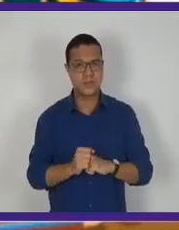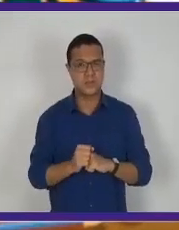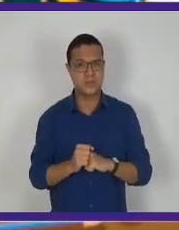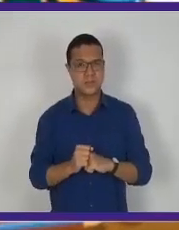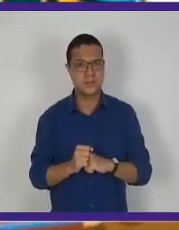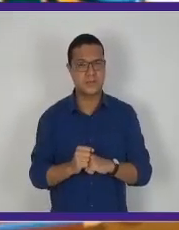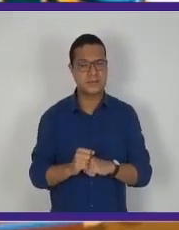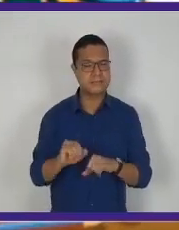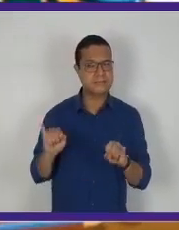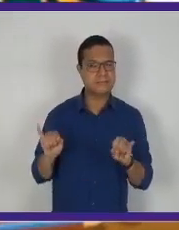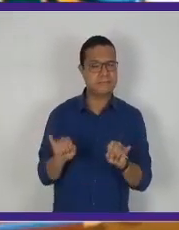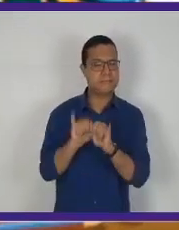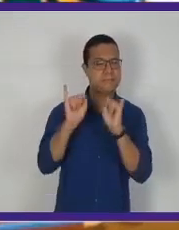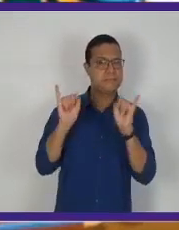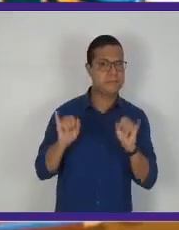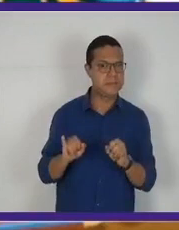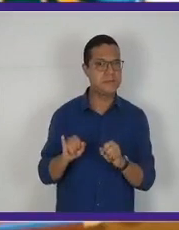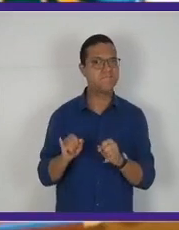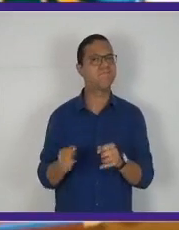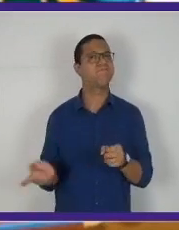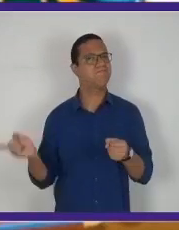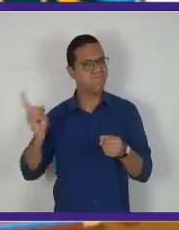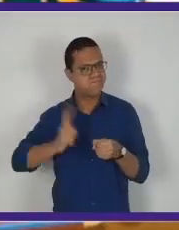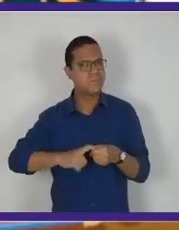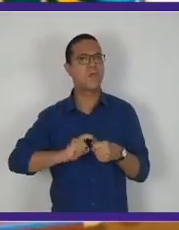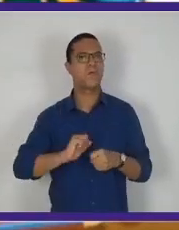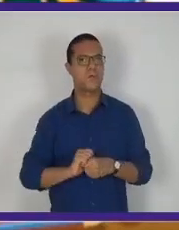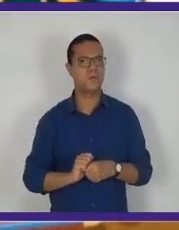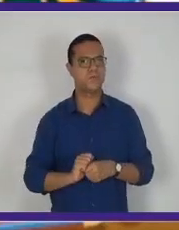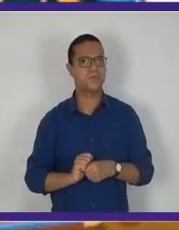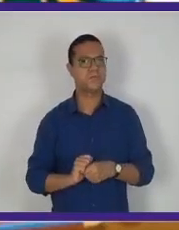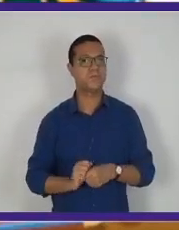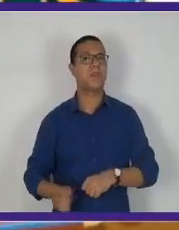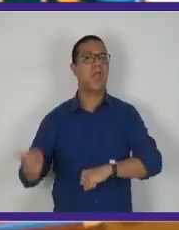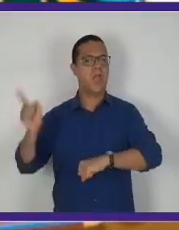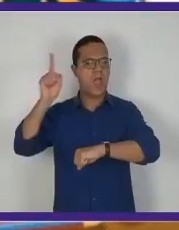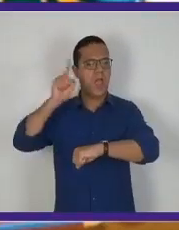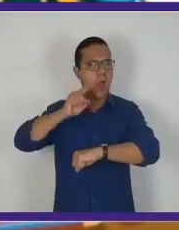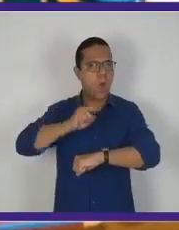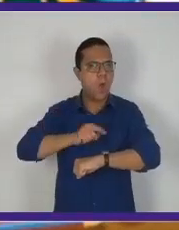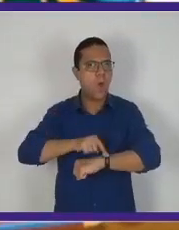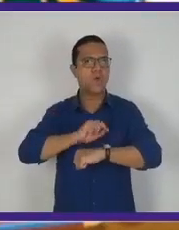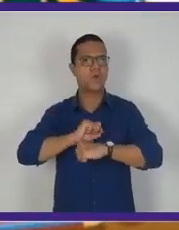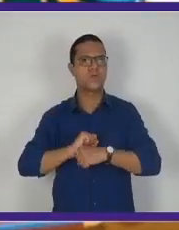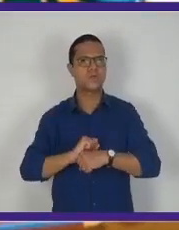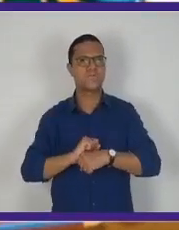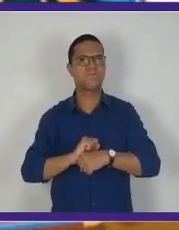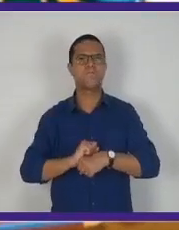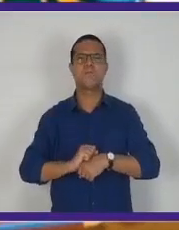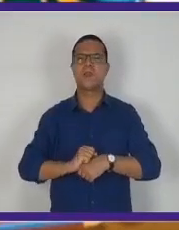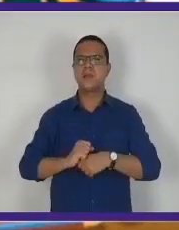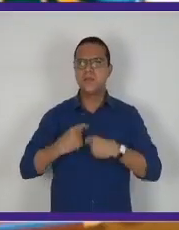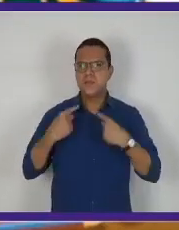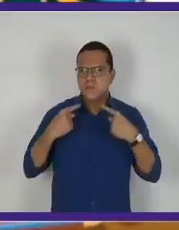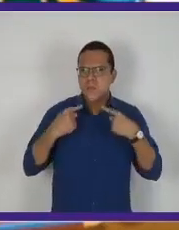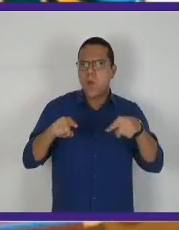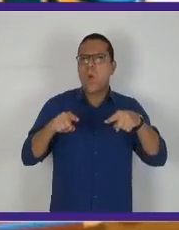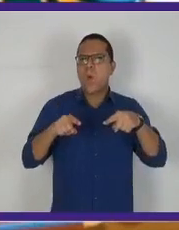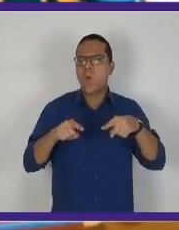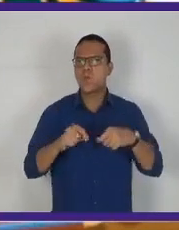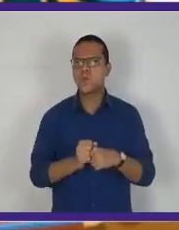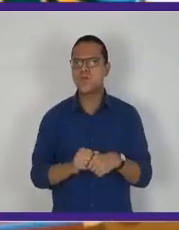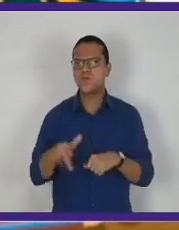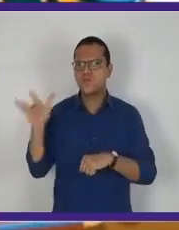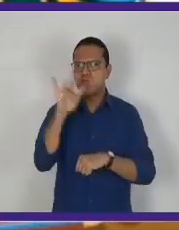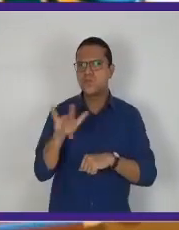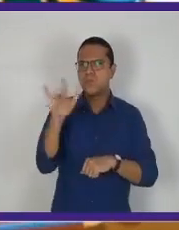ela volta. É hora de esquentar a briga contra esse mosquito,